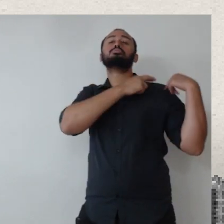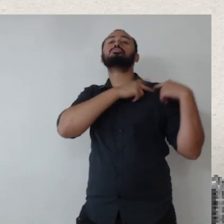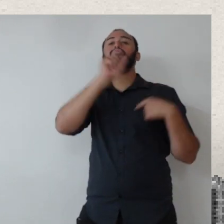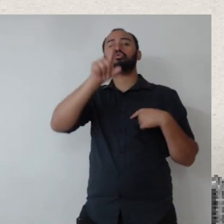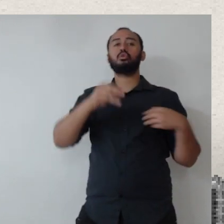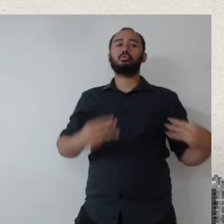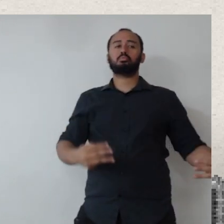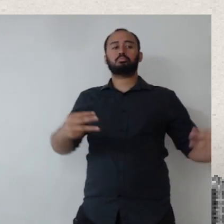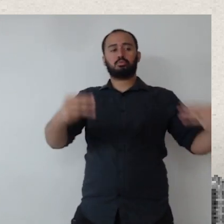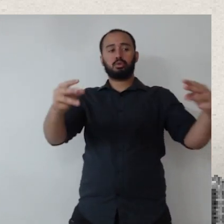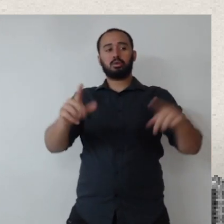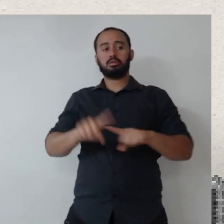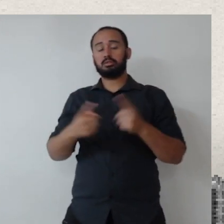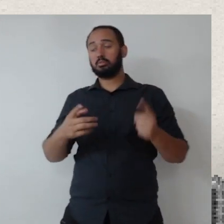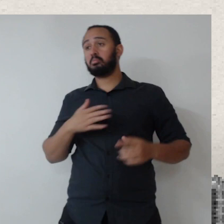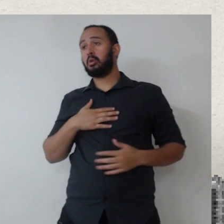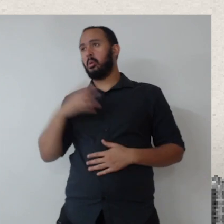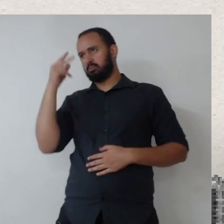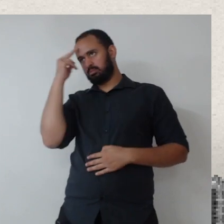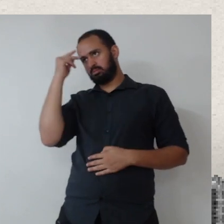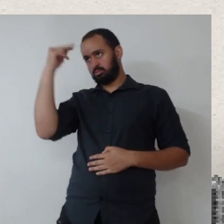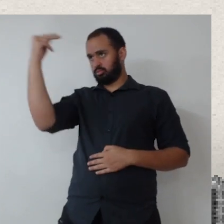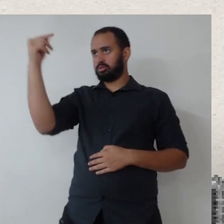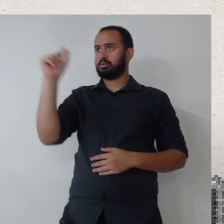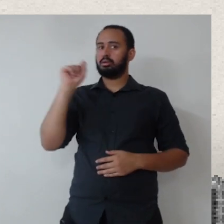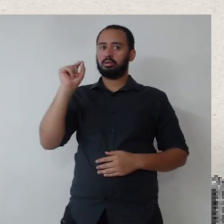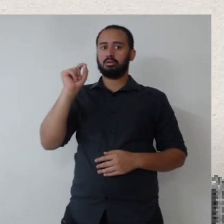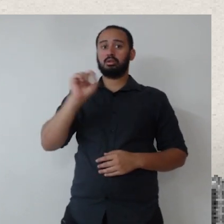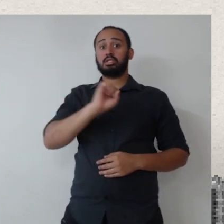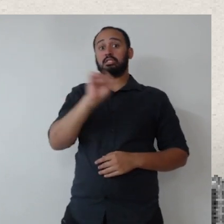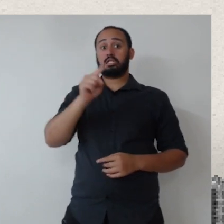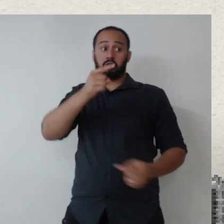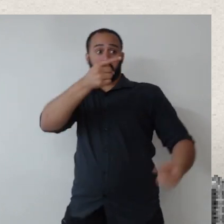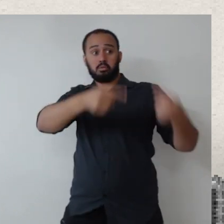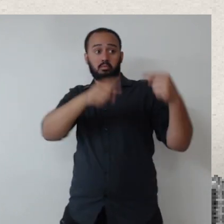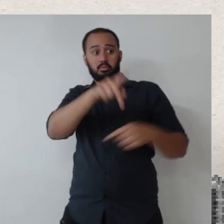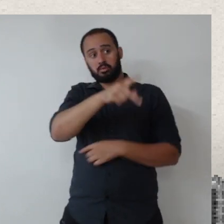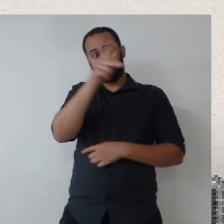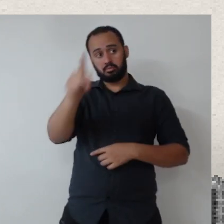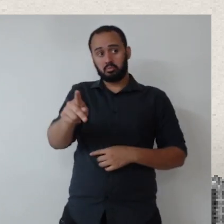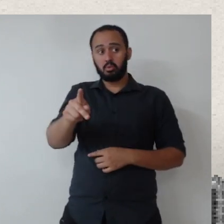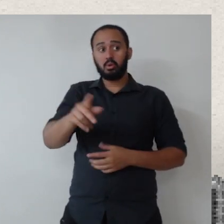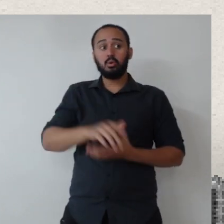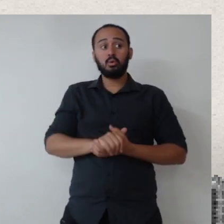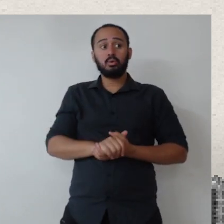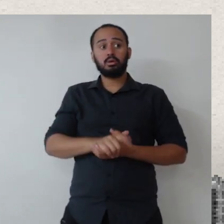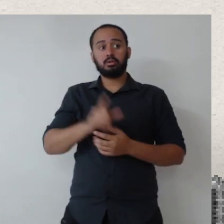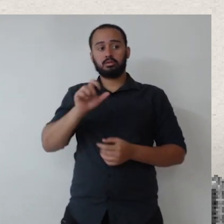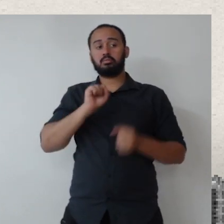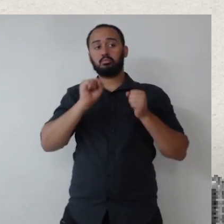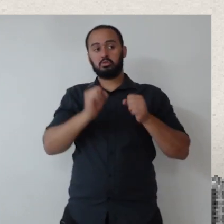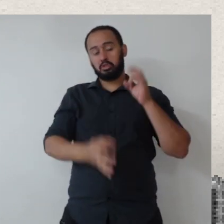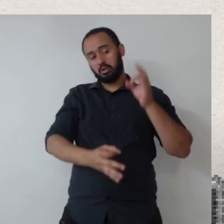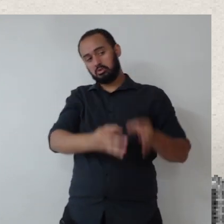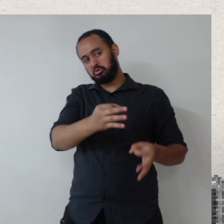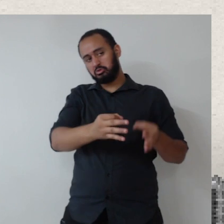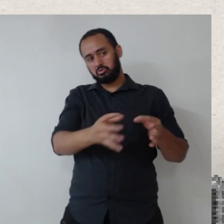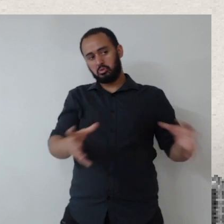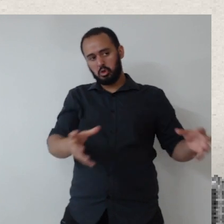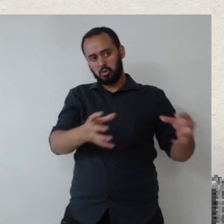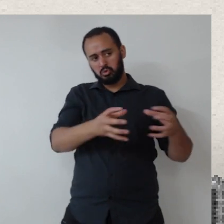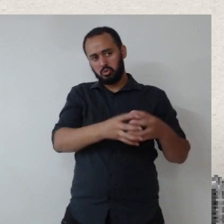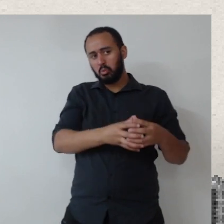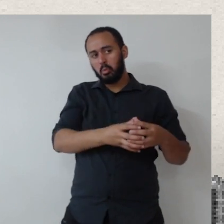ministério. Seria meu sonho realmente fosse se as políticas públicas conseguissem conjugar essas dimensões